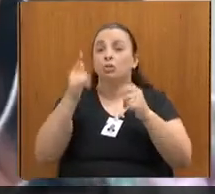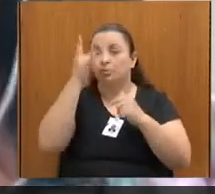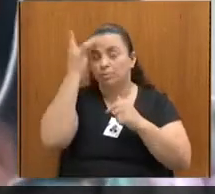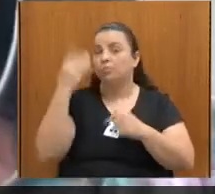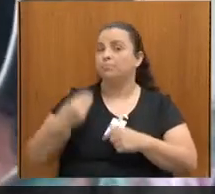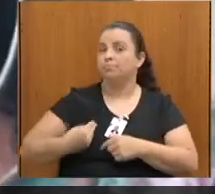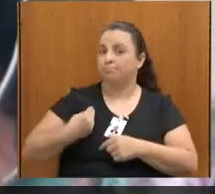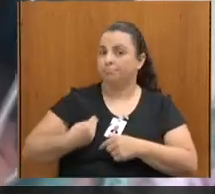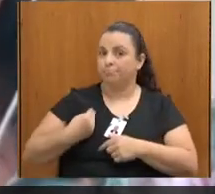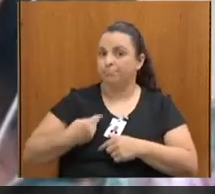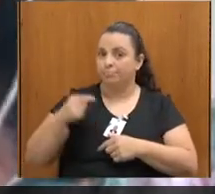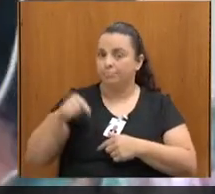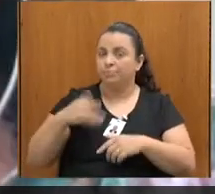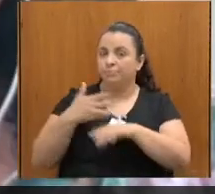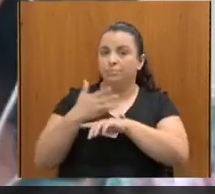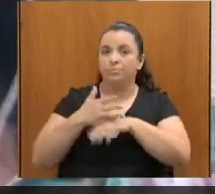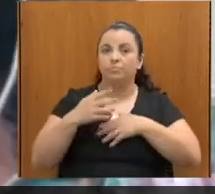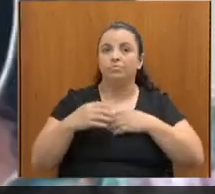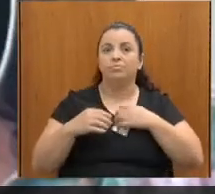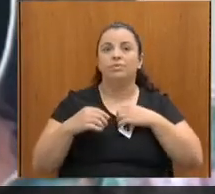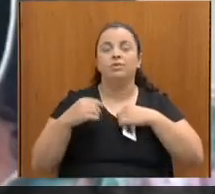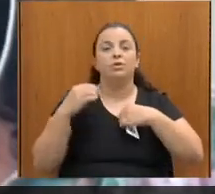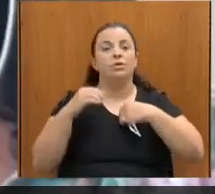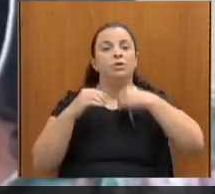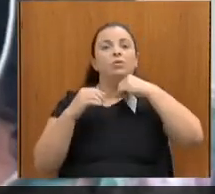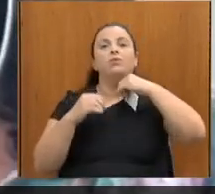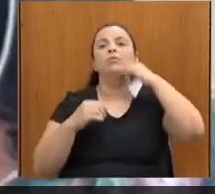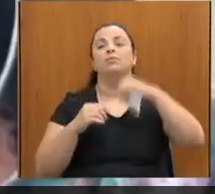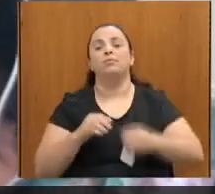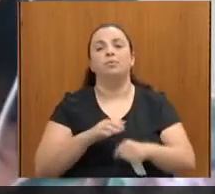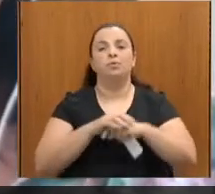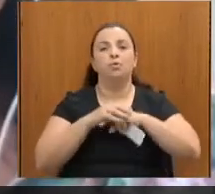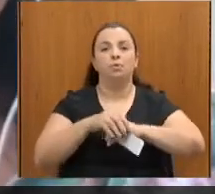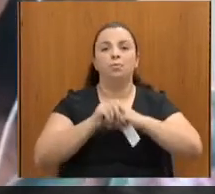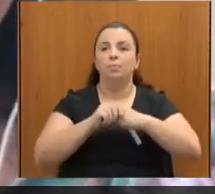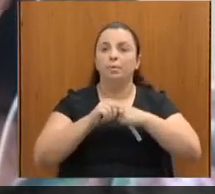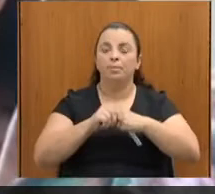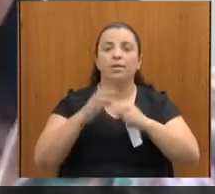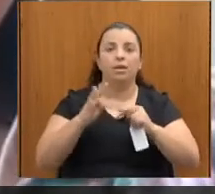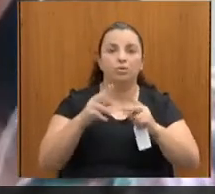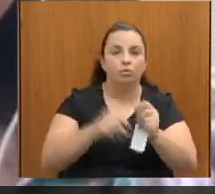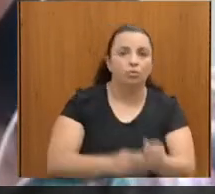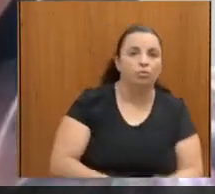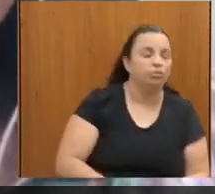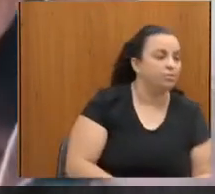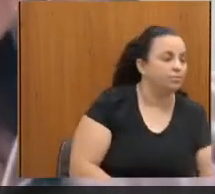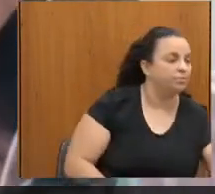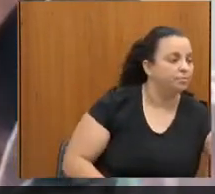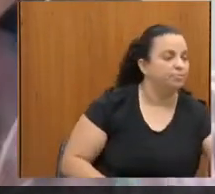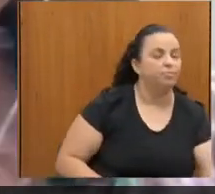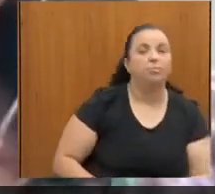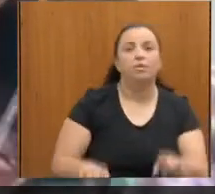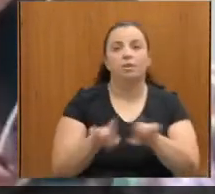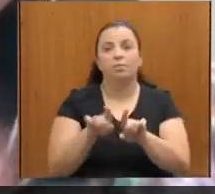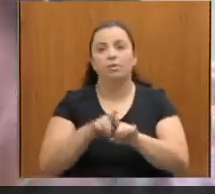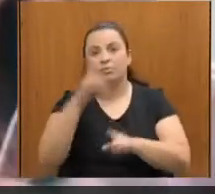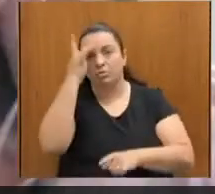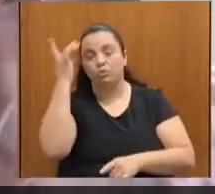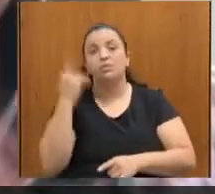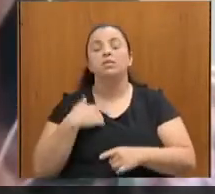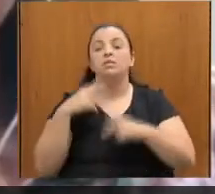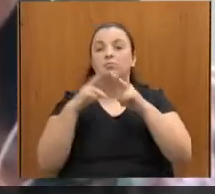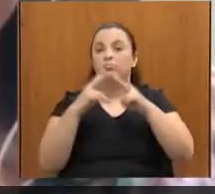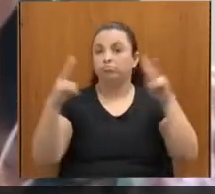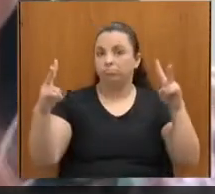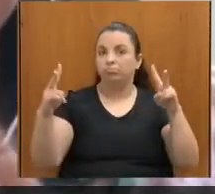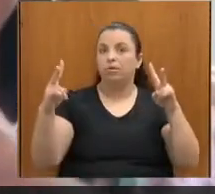pública, que estão compondo a mesa, no auditório, e também os que estão remotamente. Nós vamos funcionar nesse modelo híbrido ainda